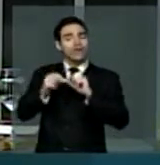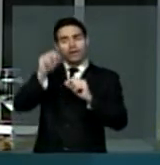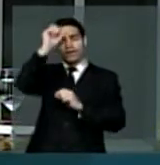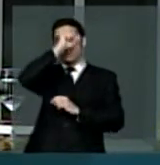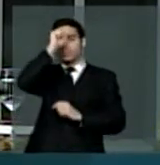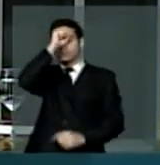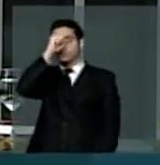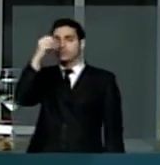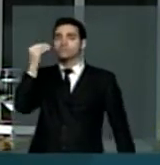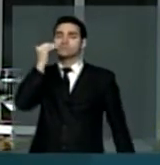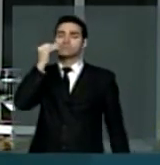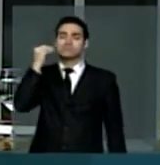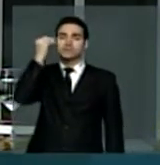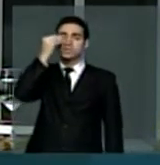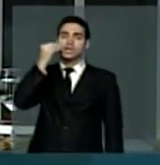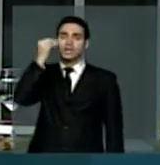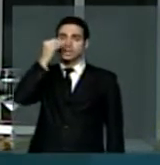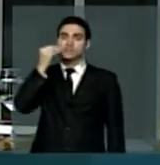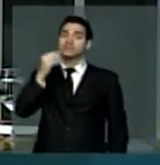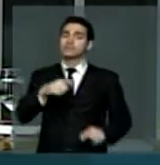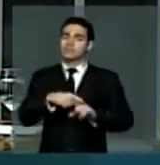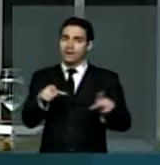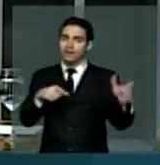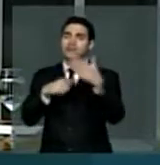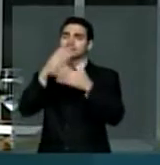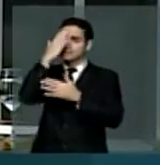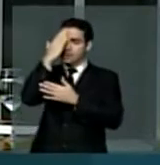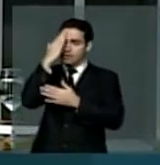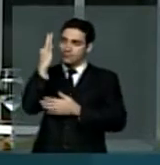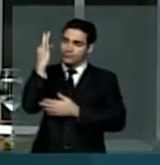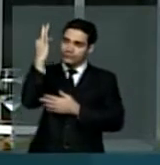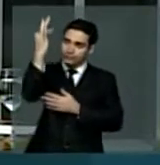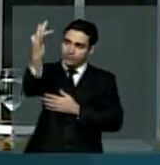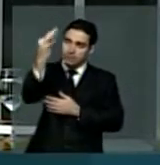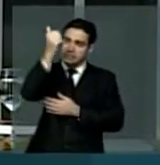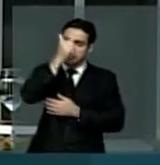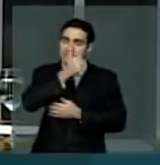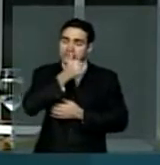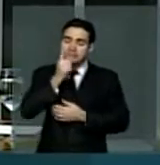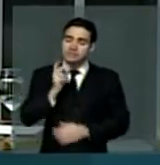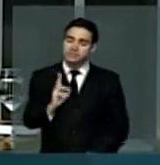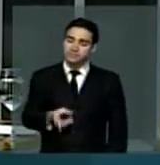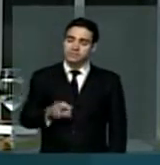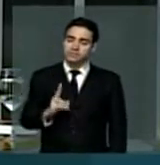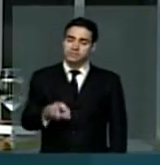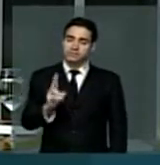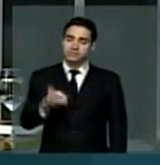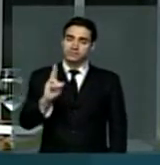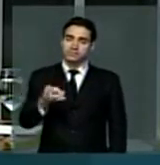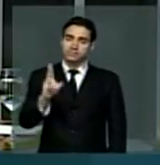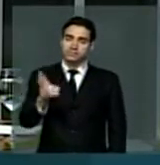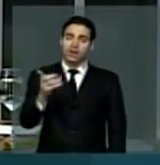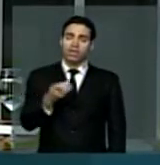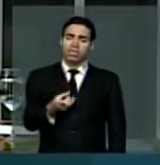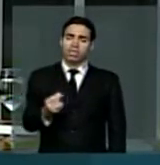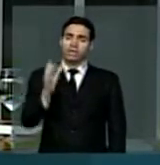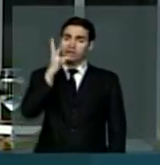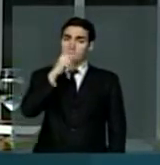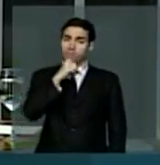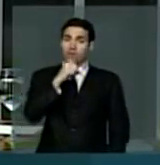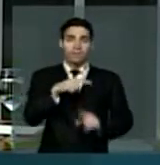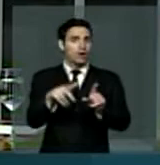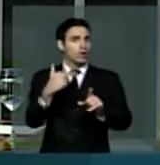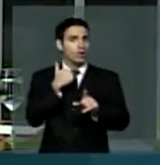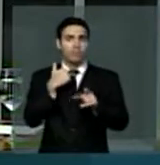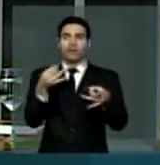que há ainda um longo caminho a percorrer. A luta é longa e árdua mas não dá para